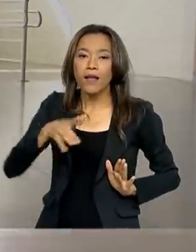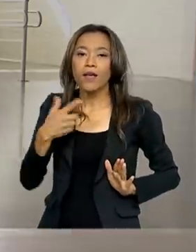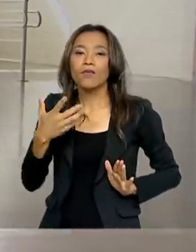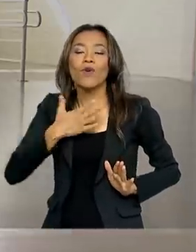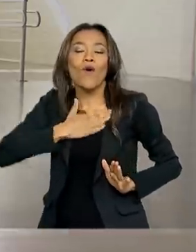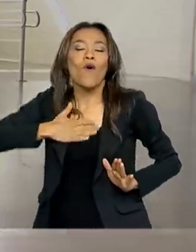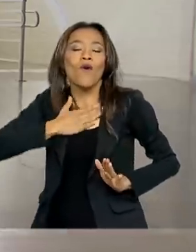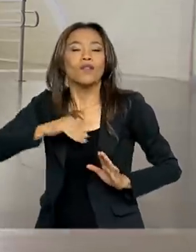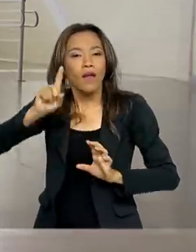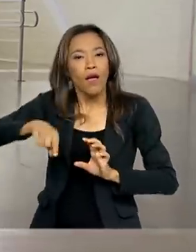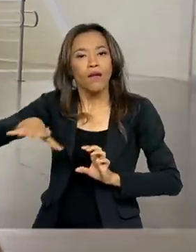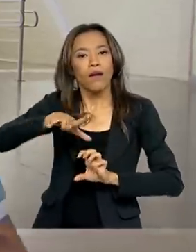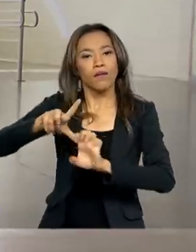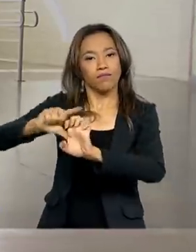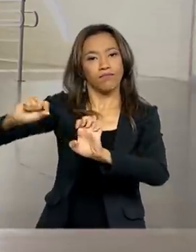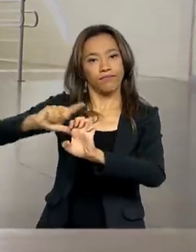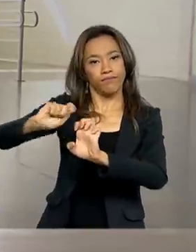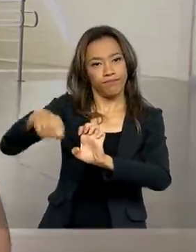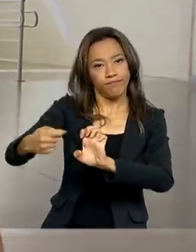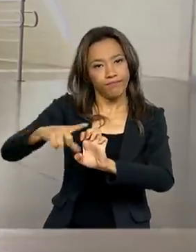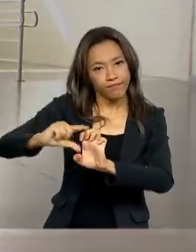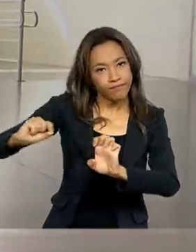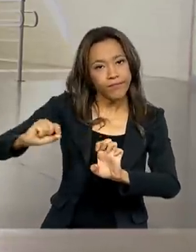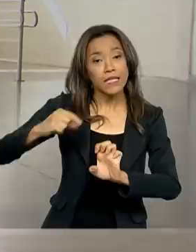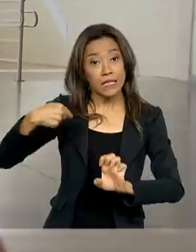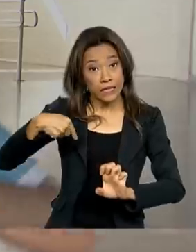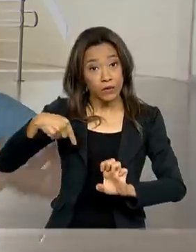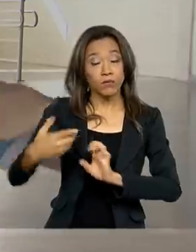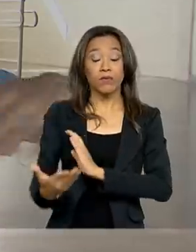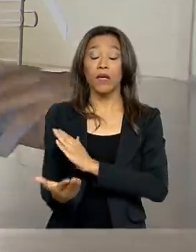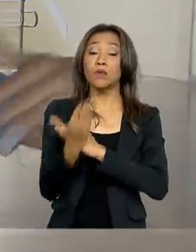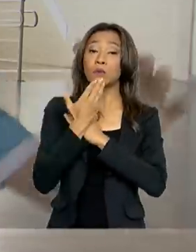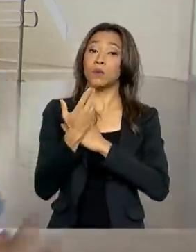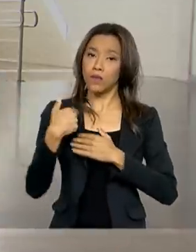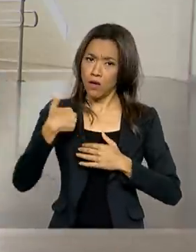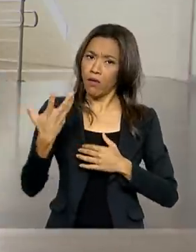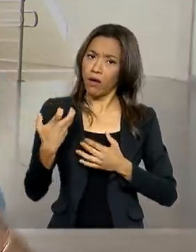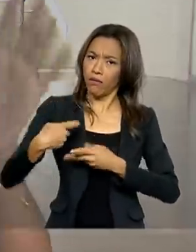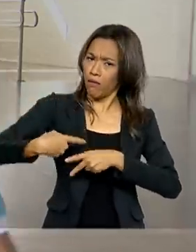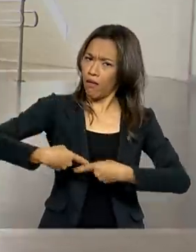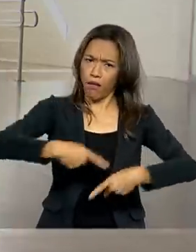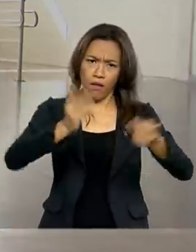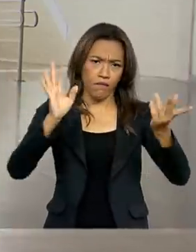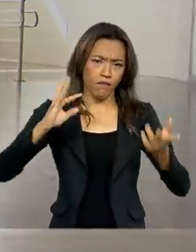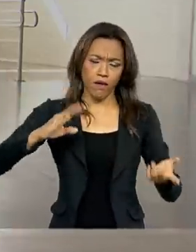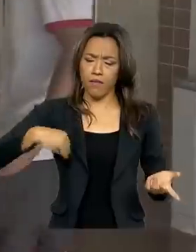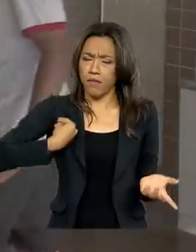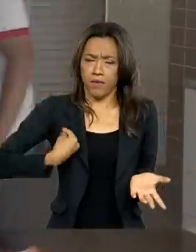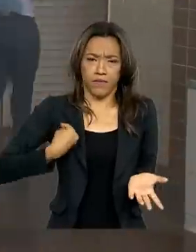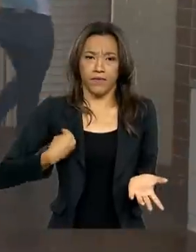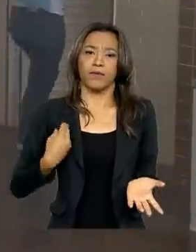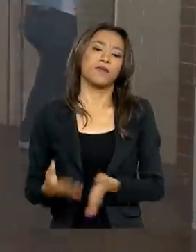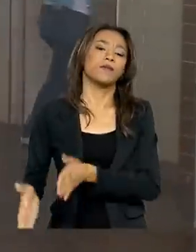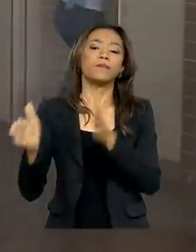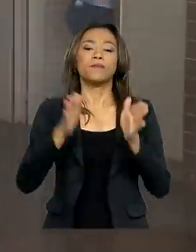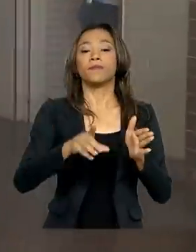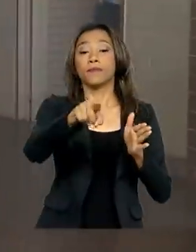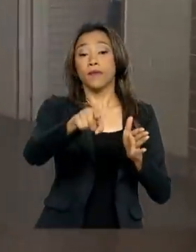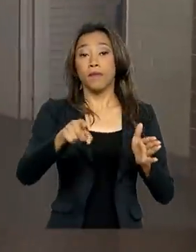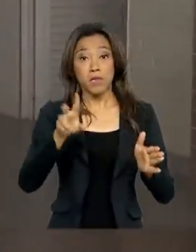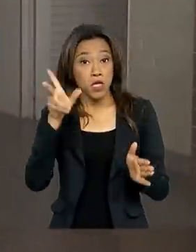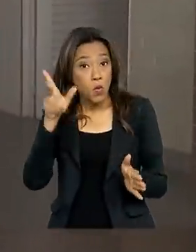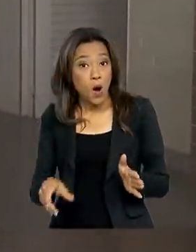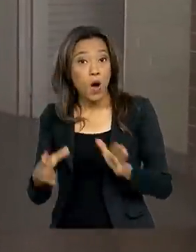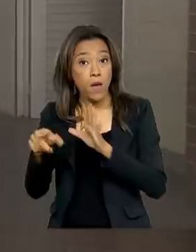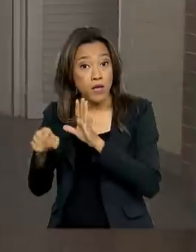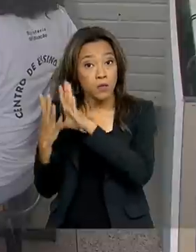empreendedorismo, e isso me ajuda bastante. É uma coisa que eu quero levar para o resto da minha vida. Para incentivar exemplos como